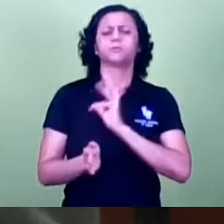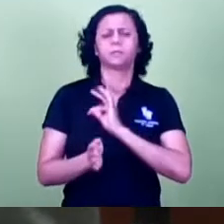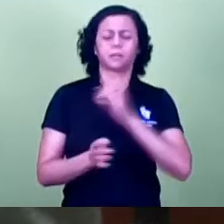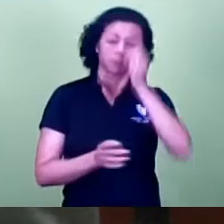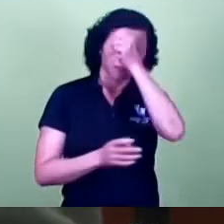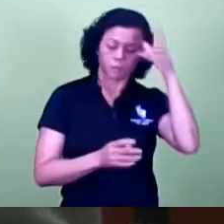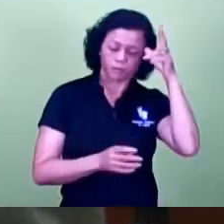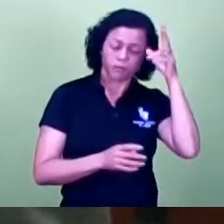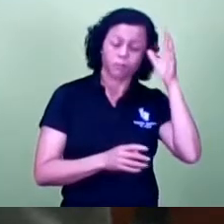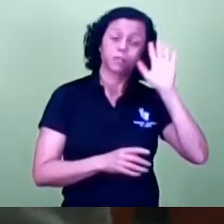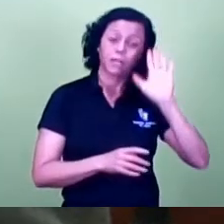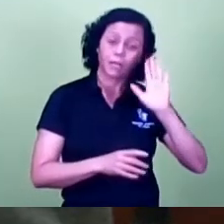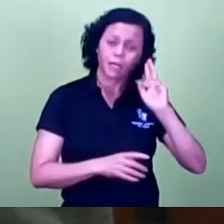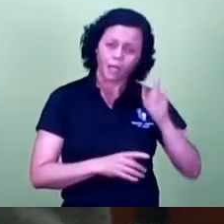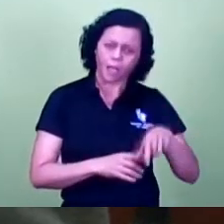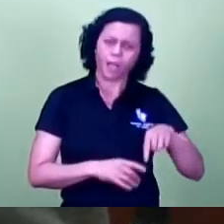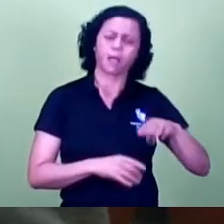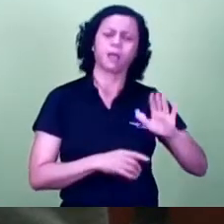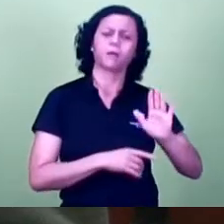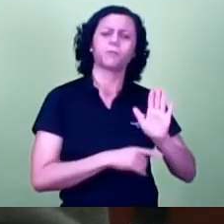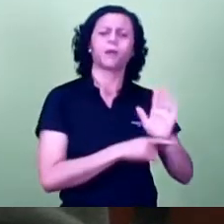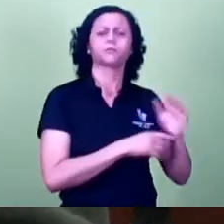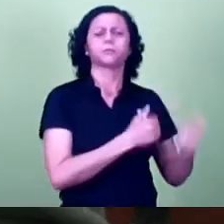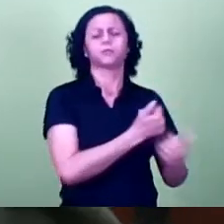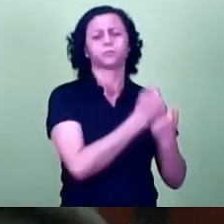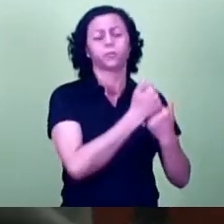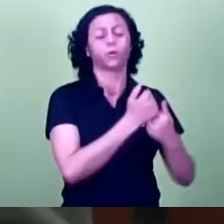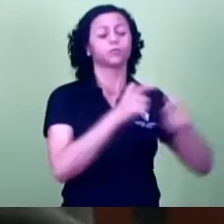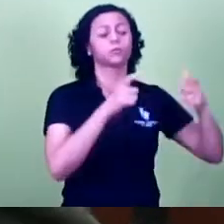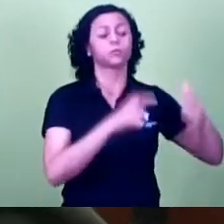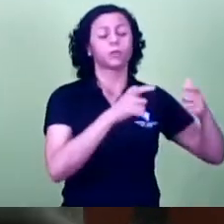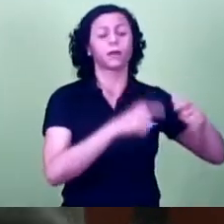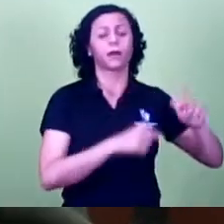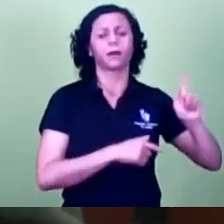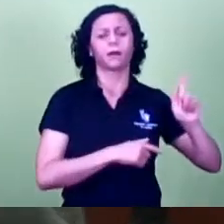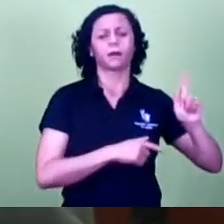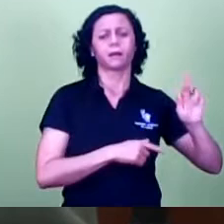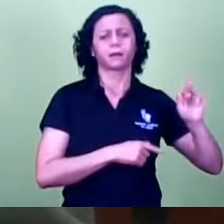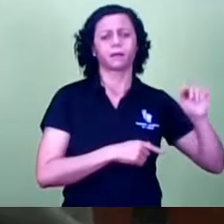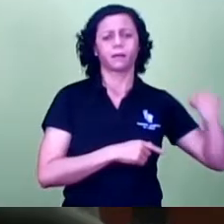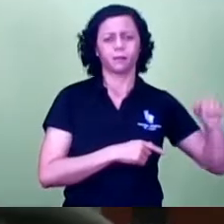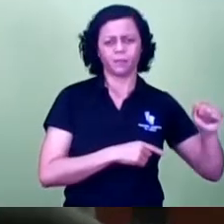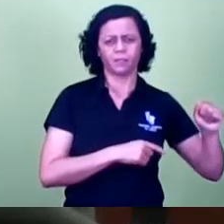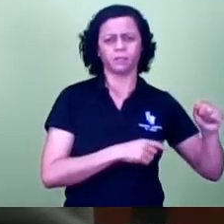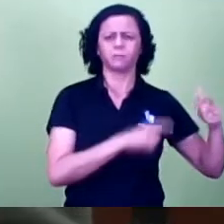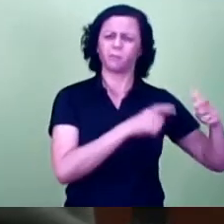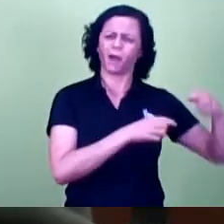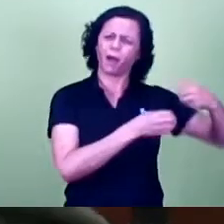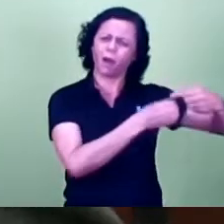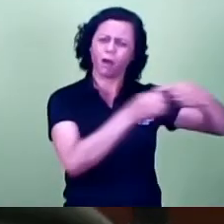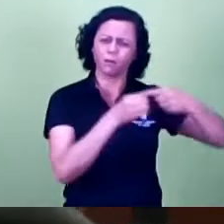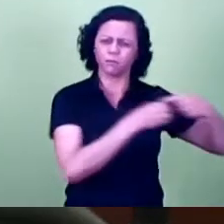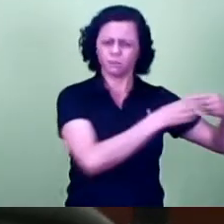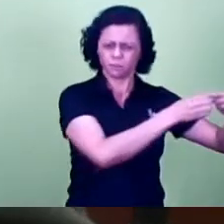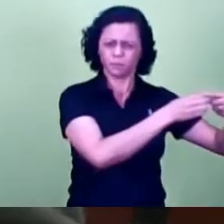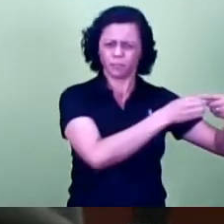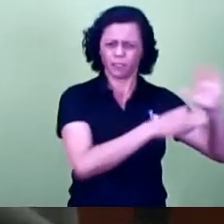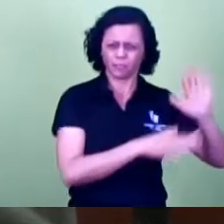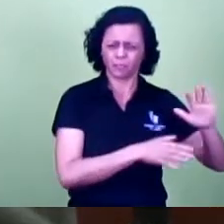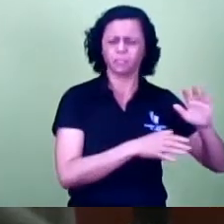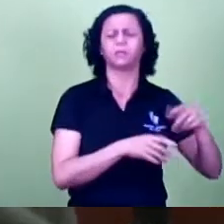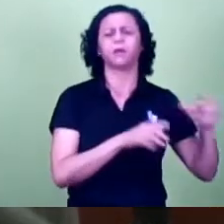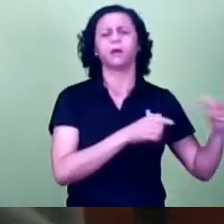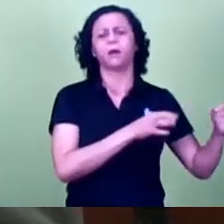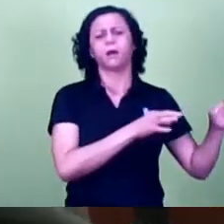região Nordeste, que sai desde o bairro Grama, desde o bairro Filgueiras, Grama, Vivenda da Serra,